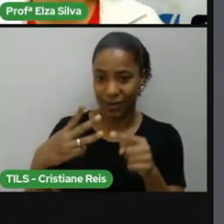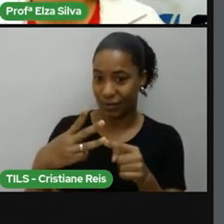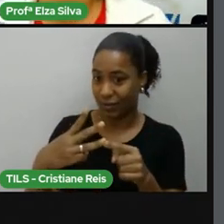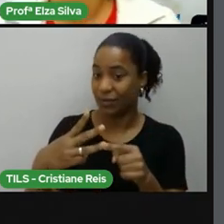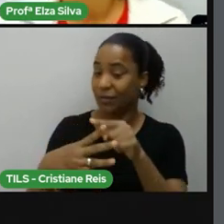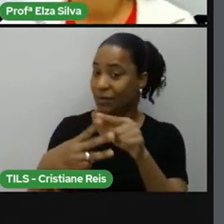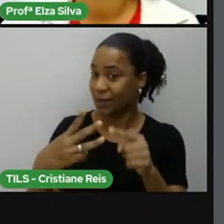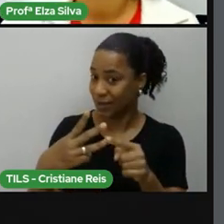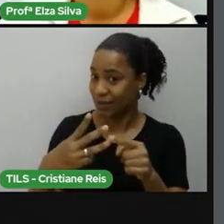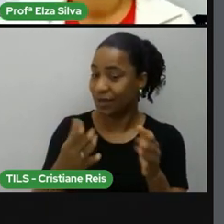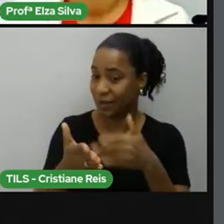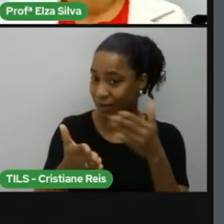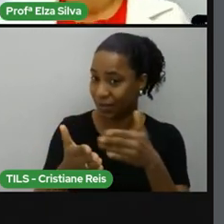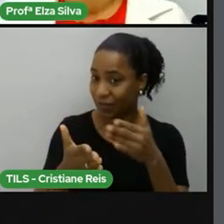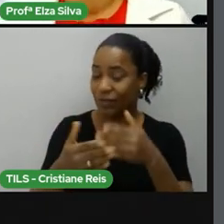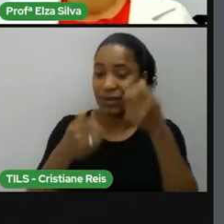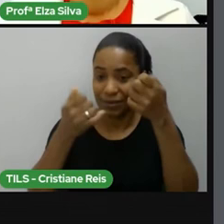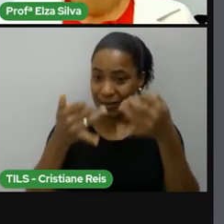Célemon.